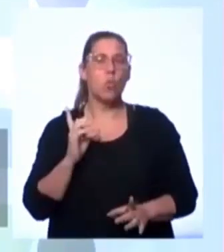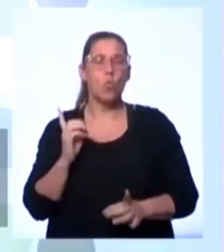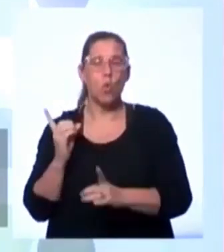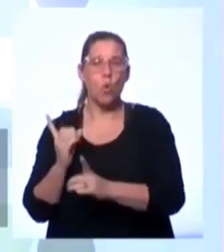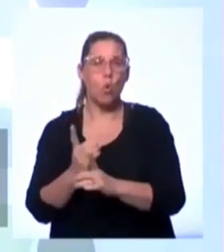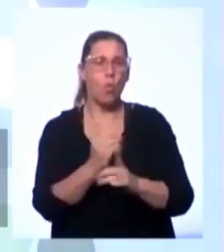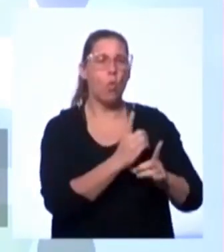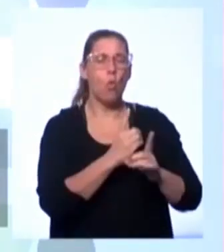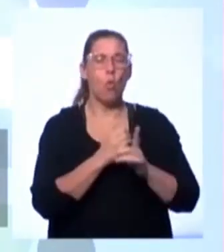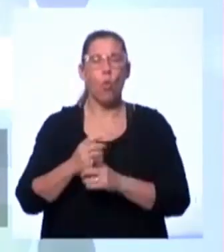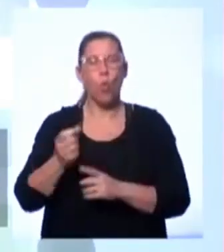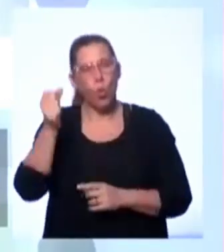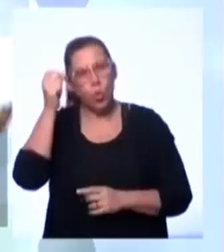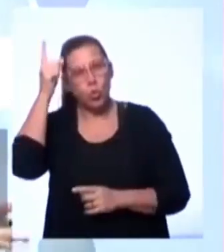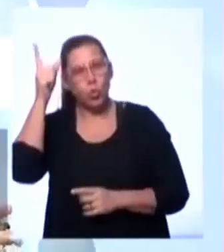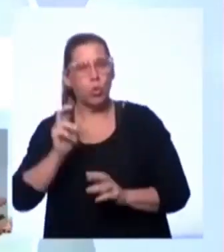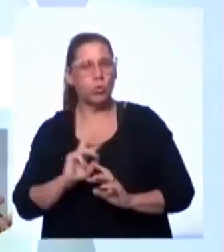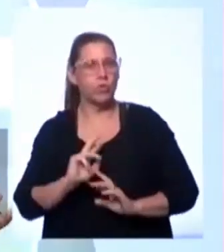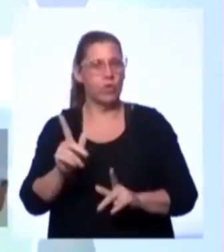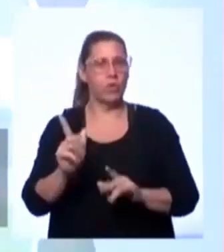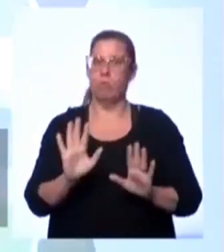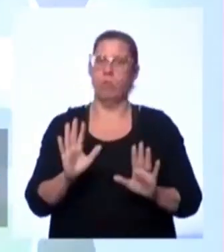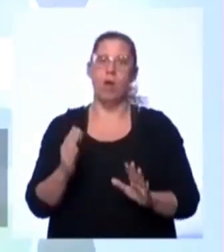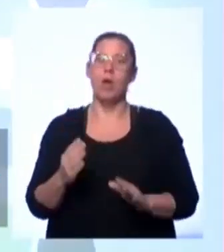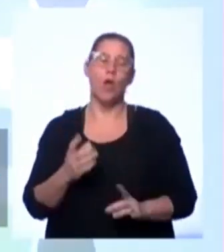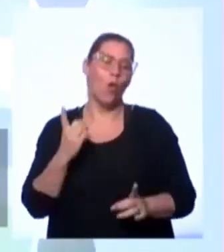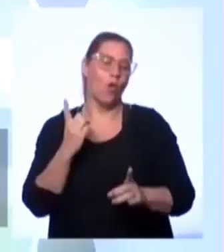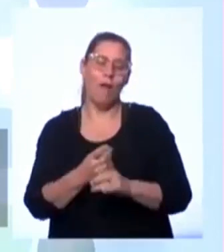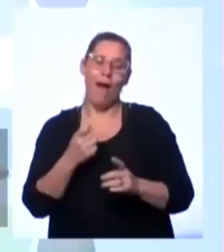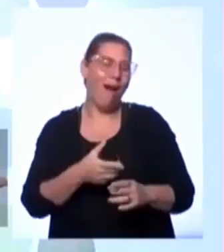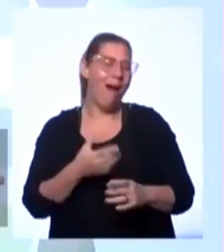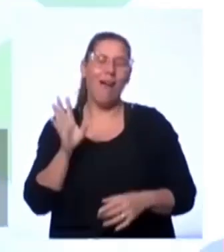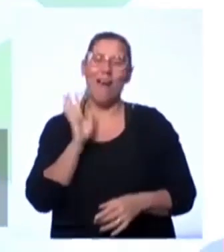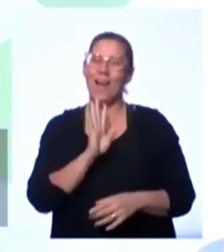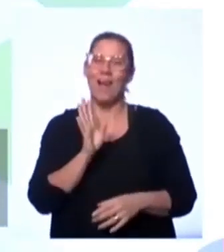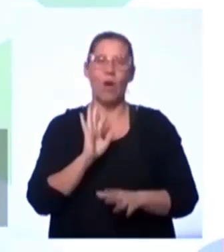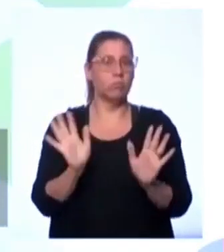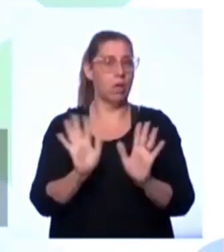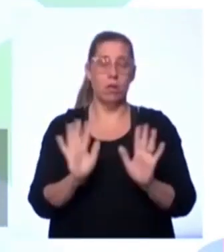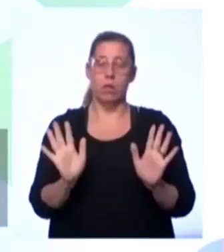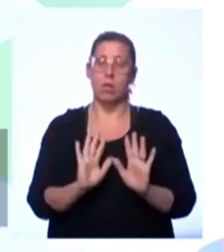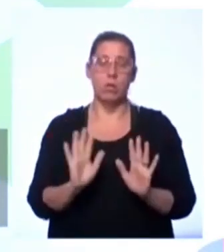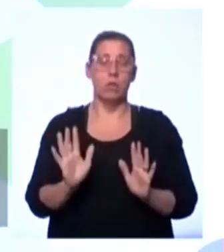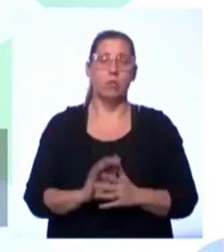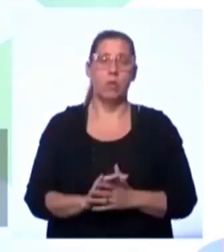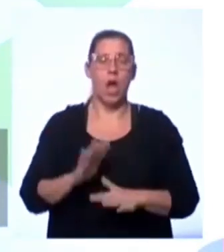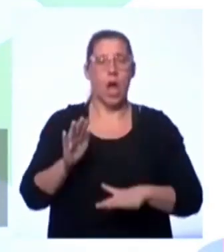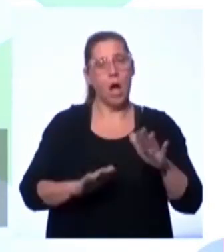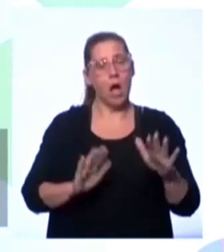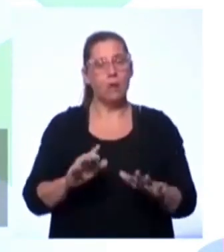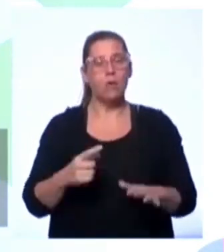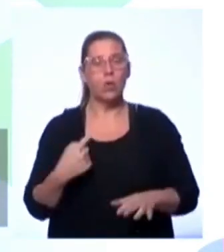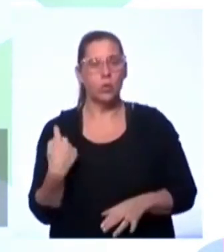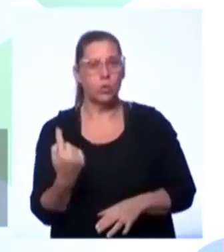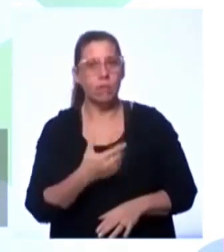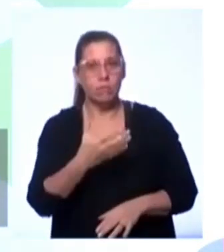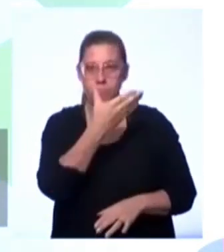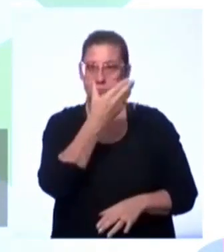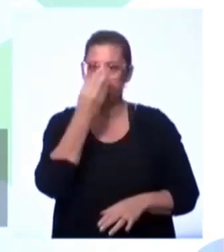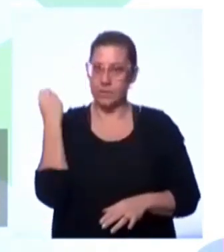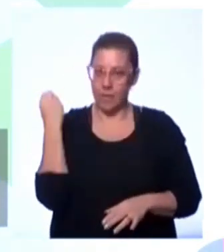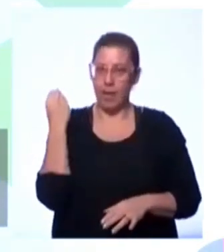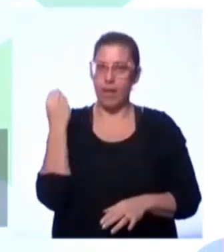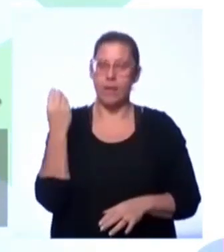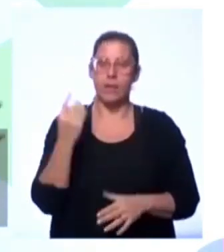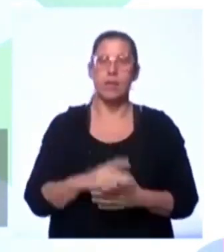diferentes culturas, não foi um encontro harmônico. É, como você falou, às vezes a gente esquece da